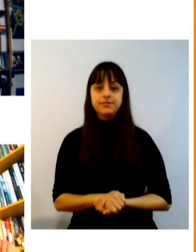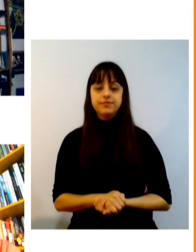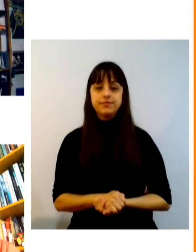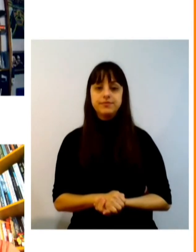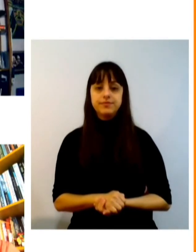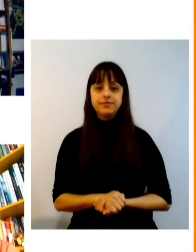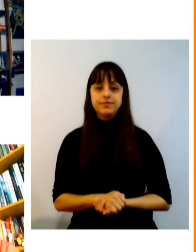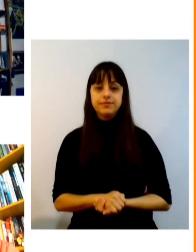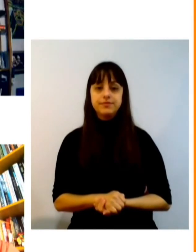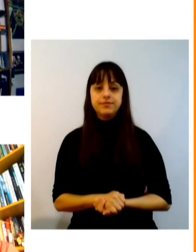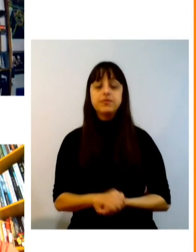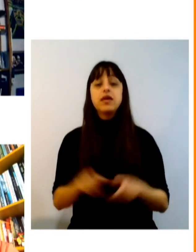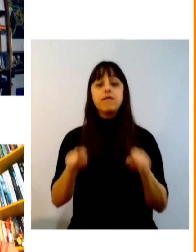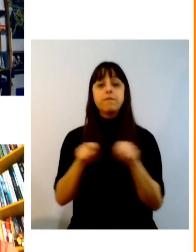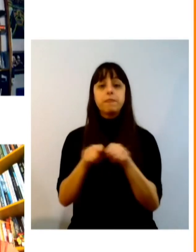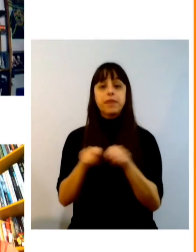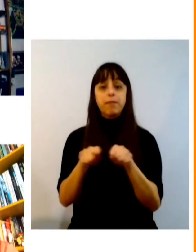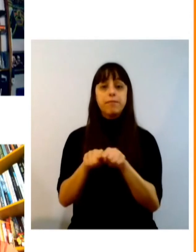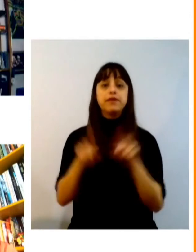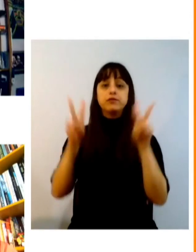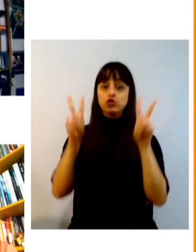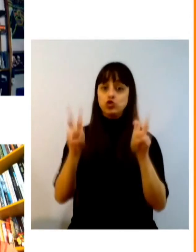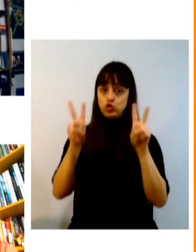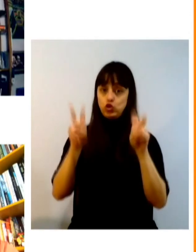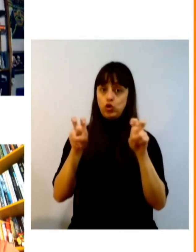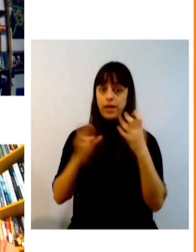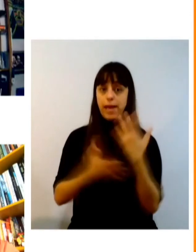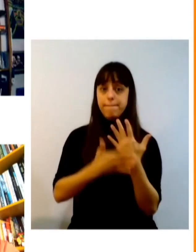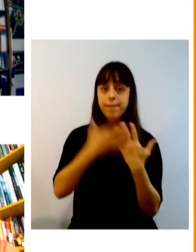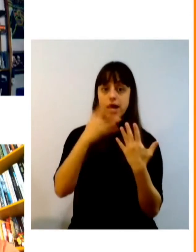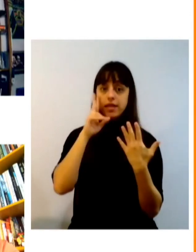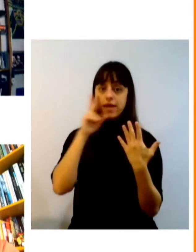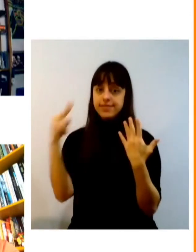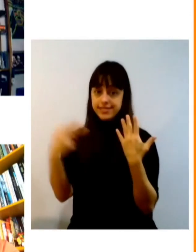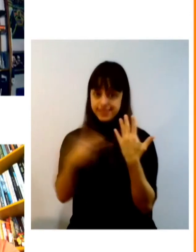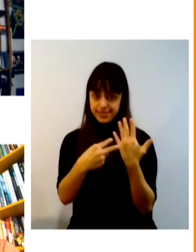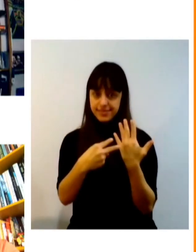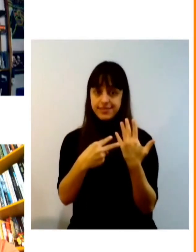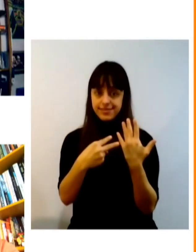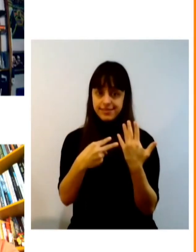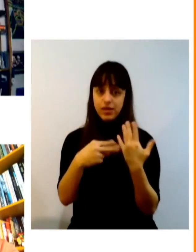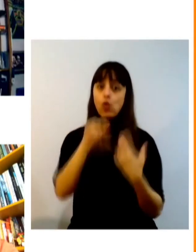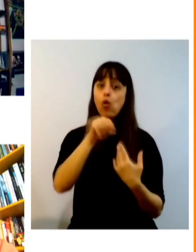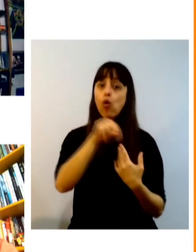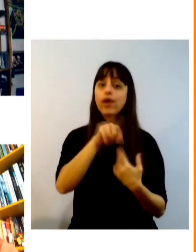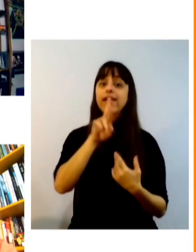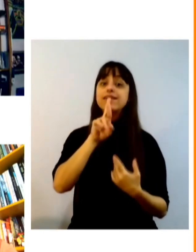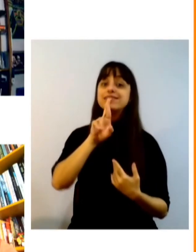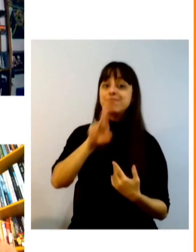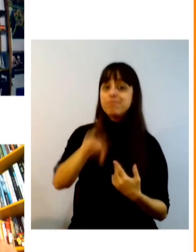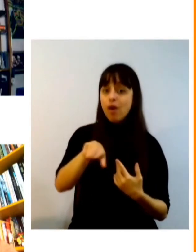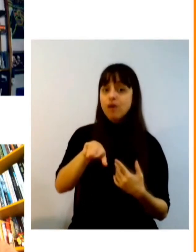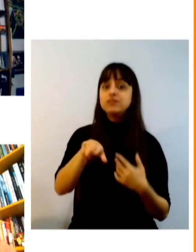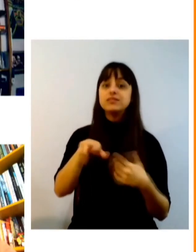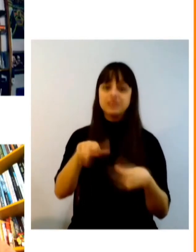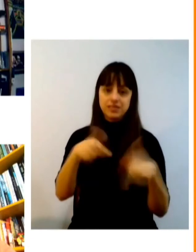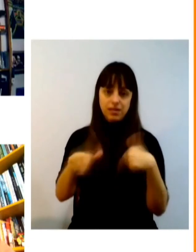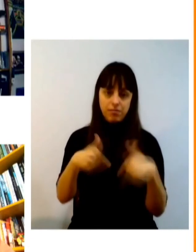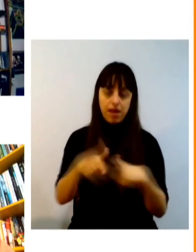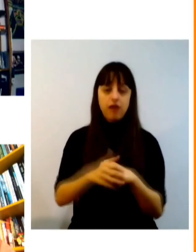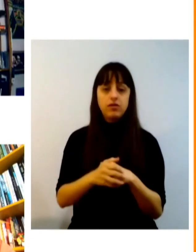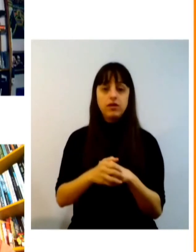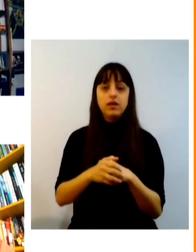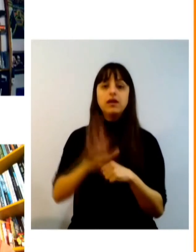visíveis eu acho que há vários primeiro eu cito as pessoas das